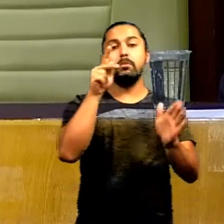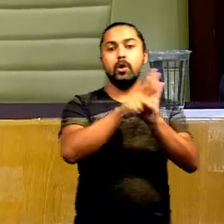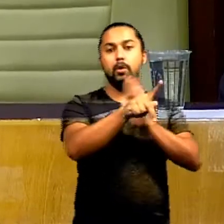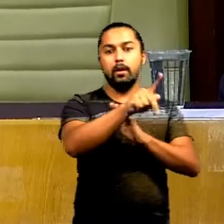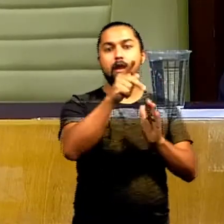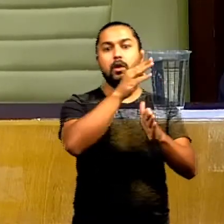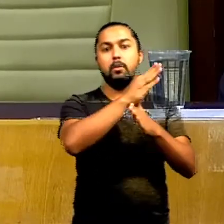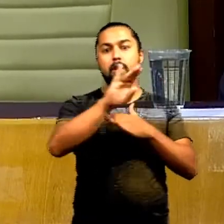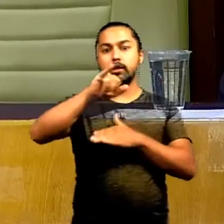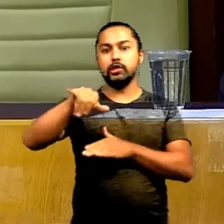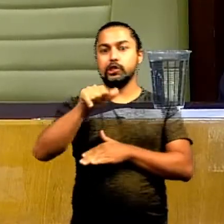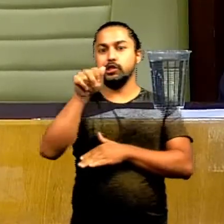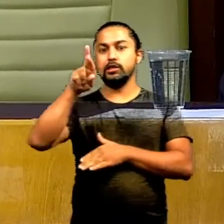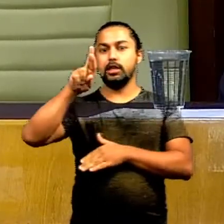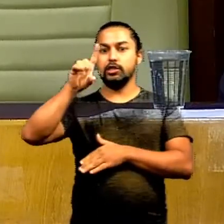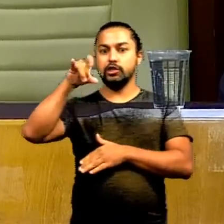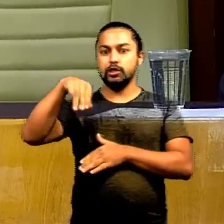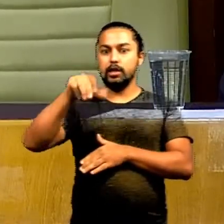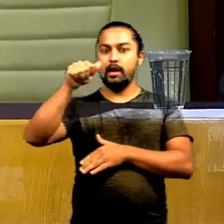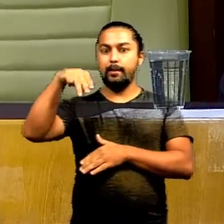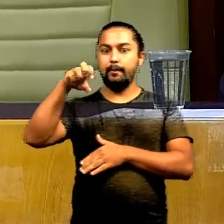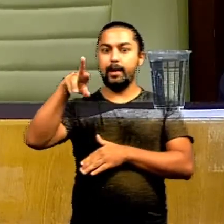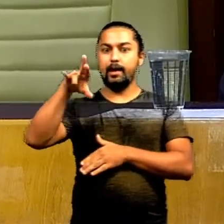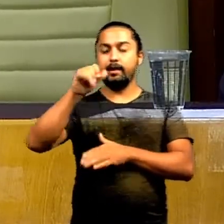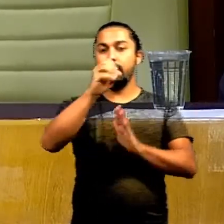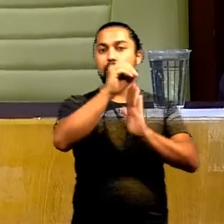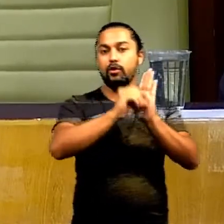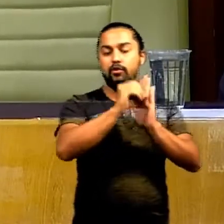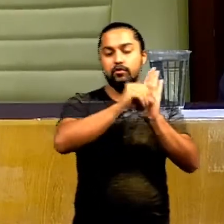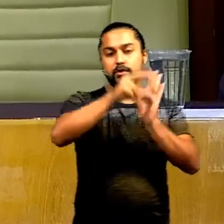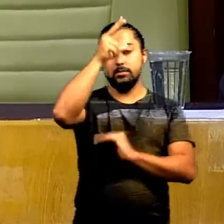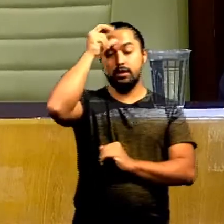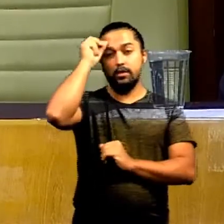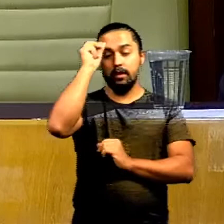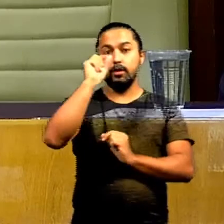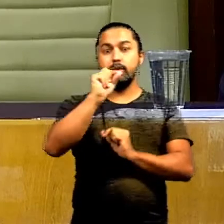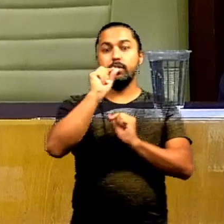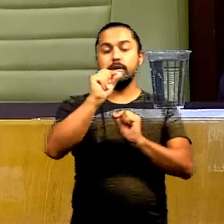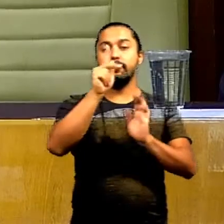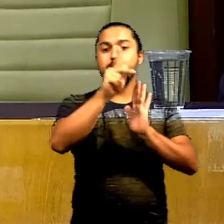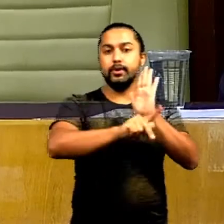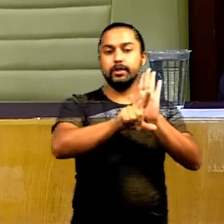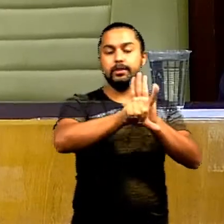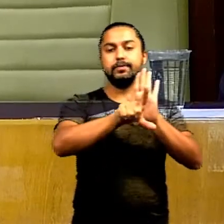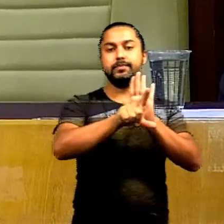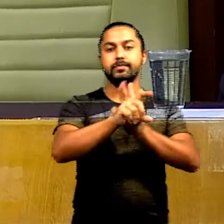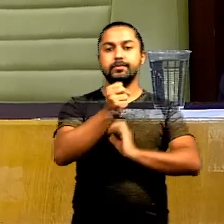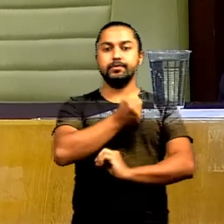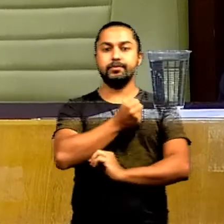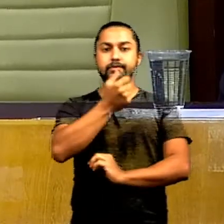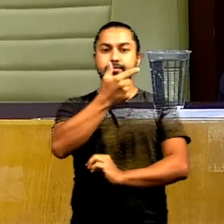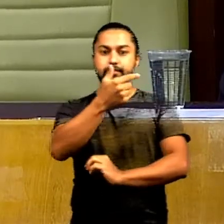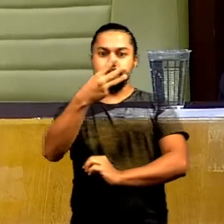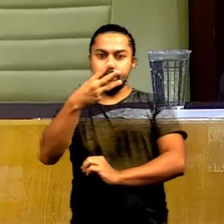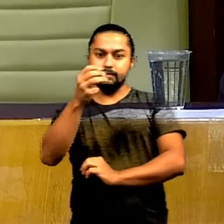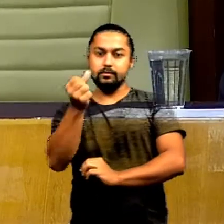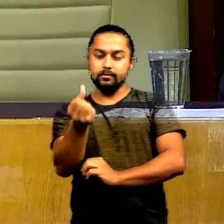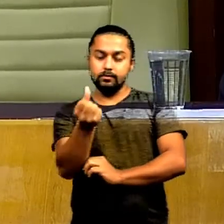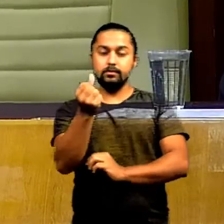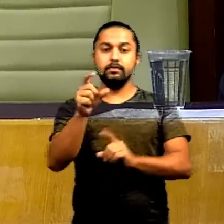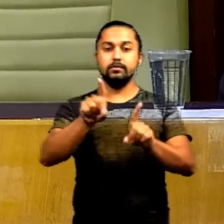Jardim América, nesta capital. O ofício 478-2020 do Gabinete do Prefeito encaminha projeto de lei 236-2020,